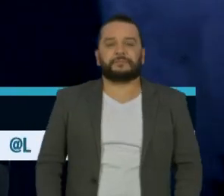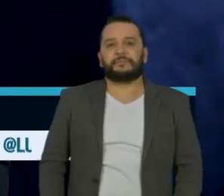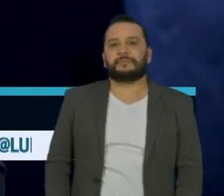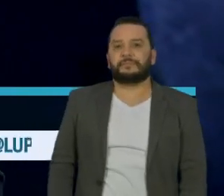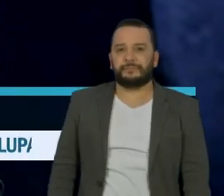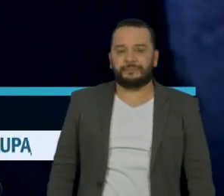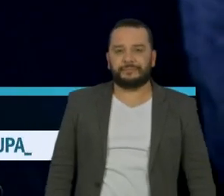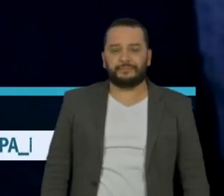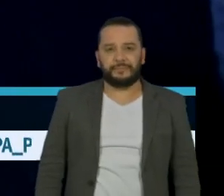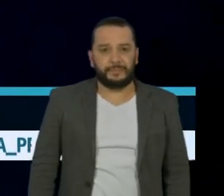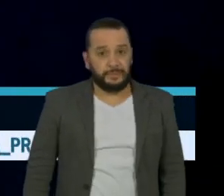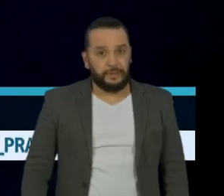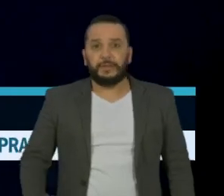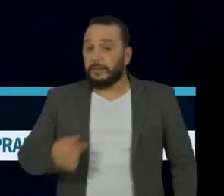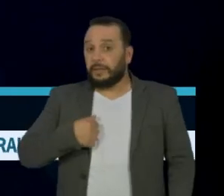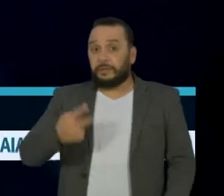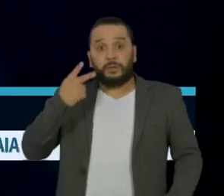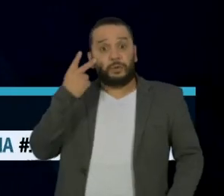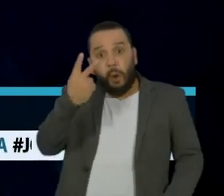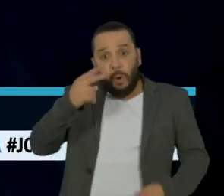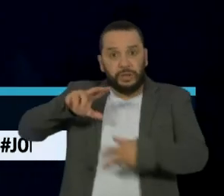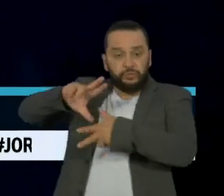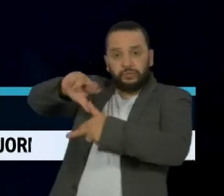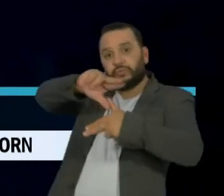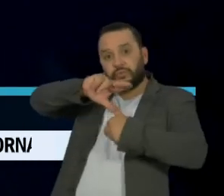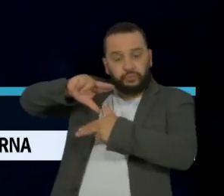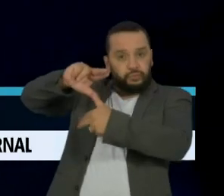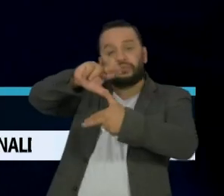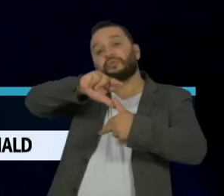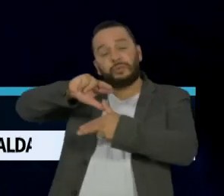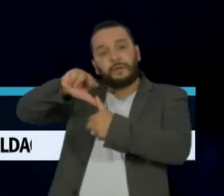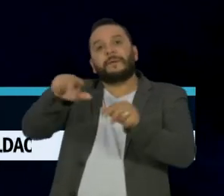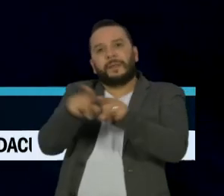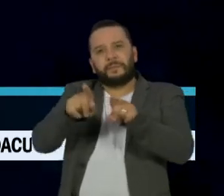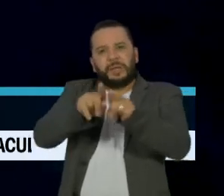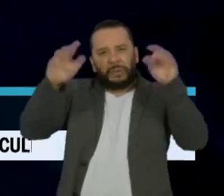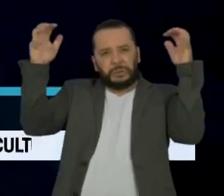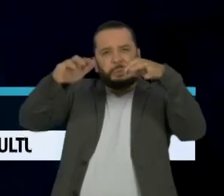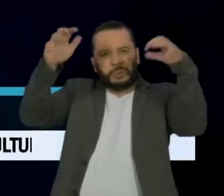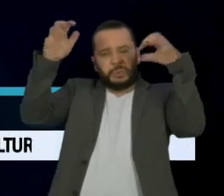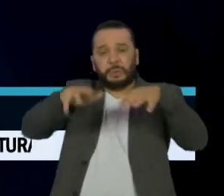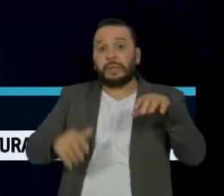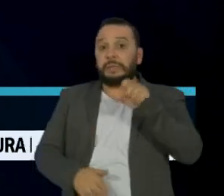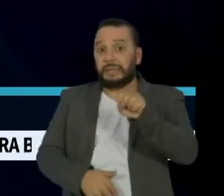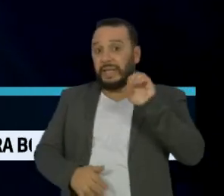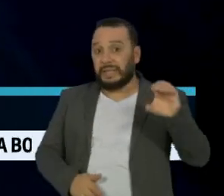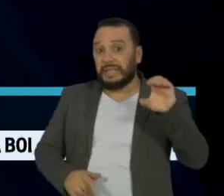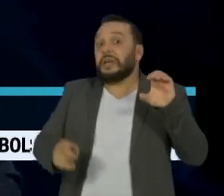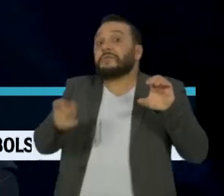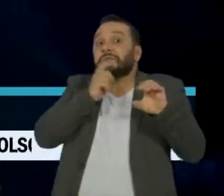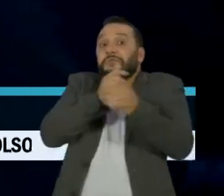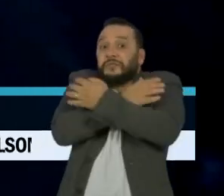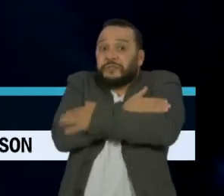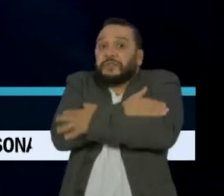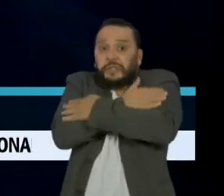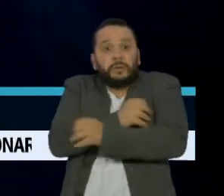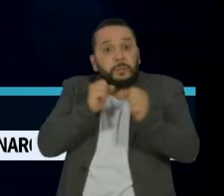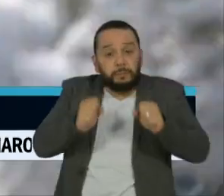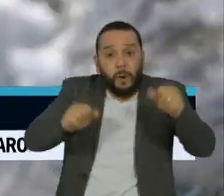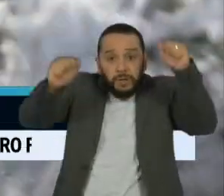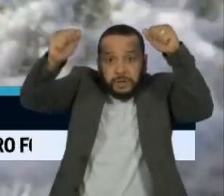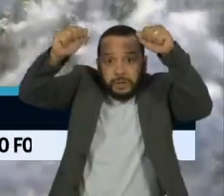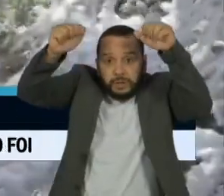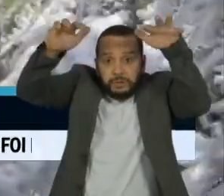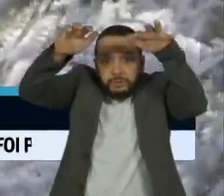Depois de dois tornados e tempestade, o estado de Santa Catarina pode enfrentar frio intenso e até neve nos próximos dias.